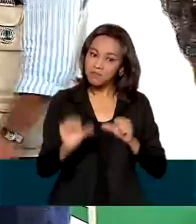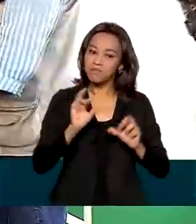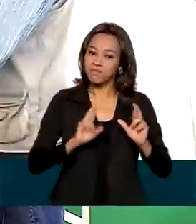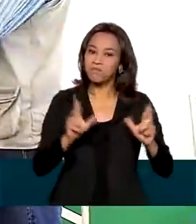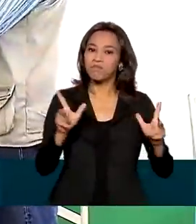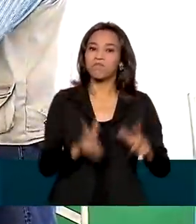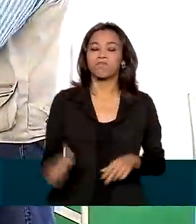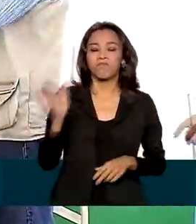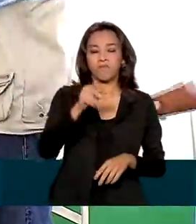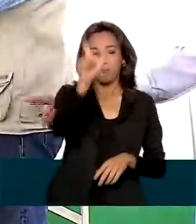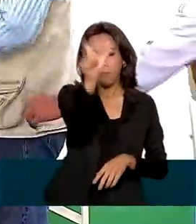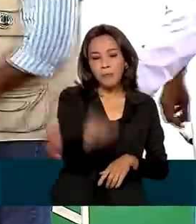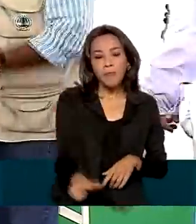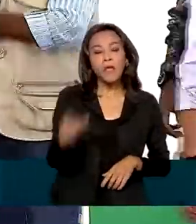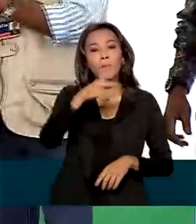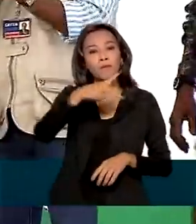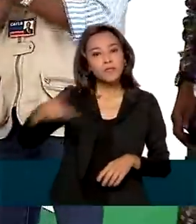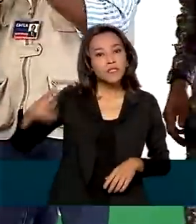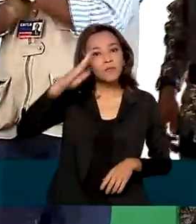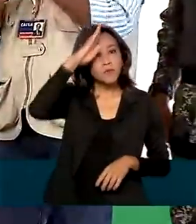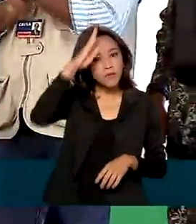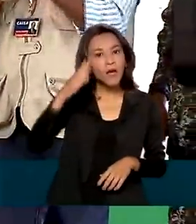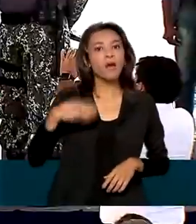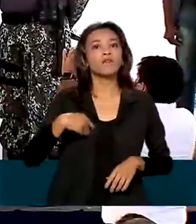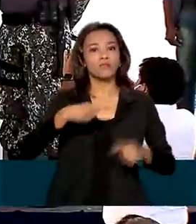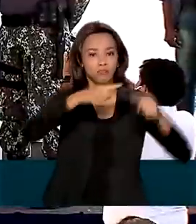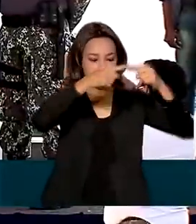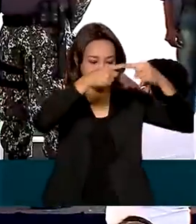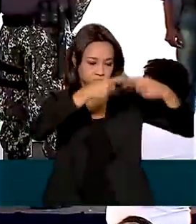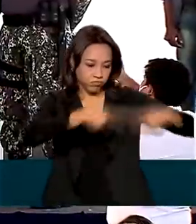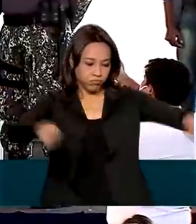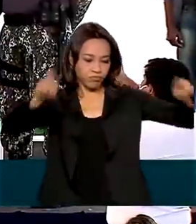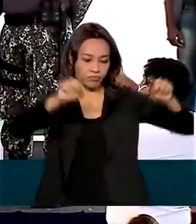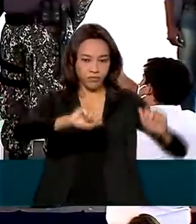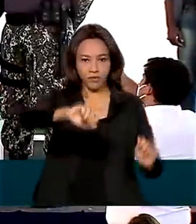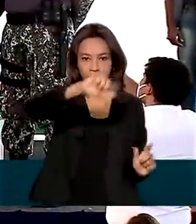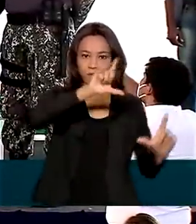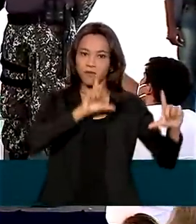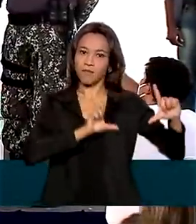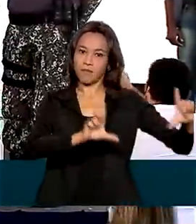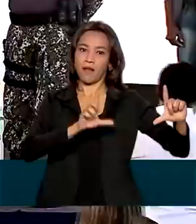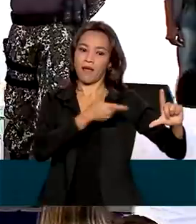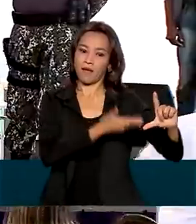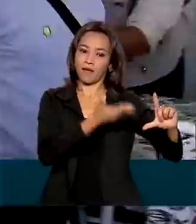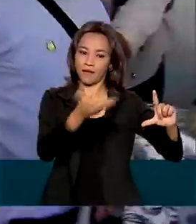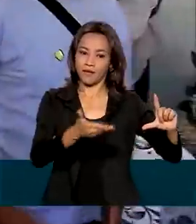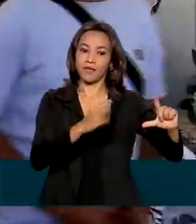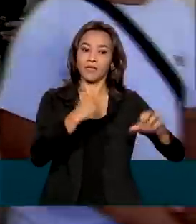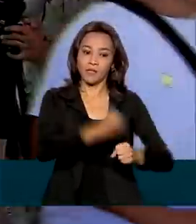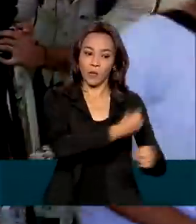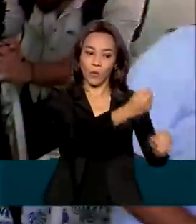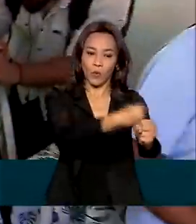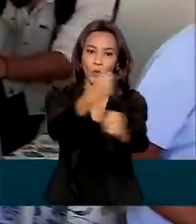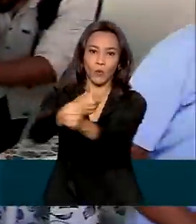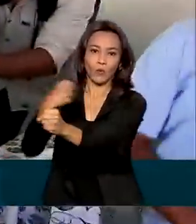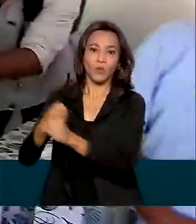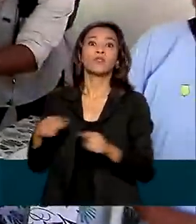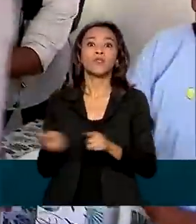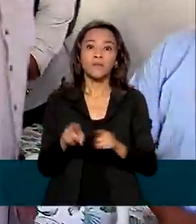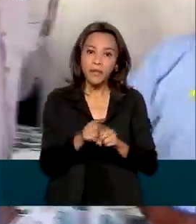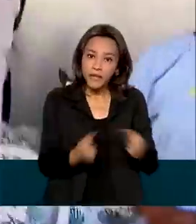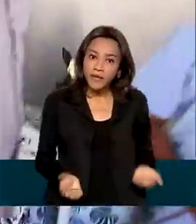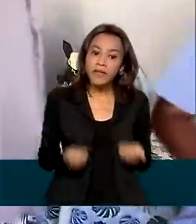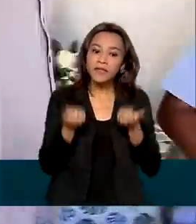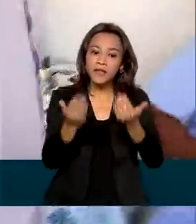Durante o evento, o presidente Jair Bolsonaro fez o descerramento da placa de inauguração dos conjuntos habitacionais. Ele também fez a entrega